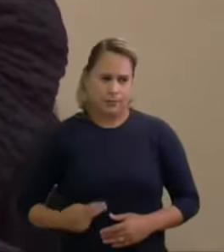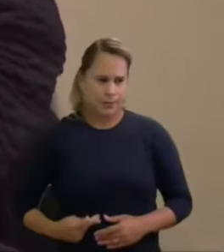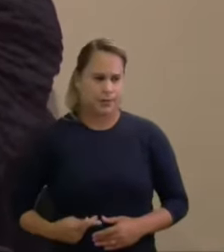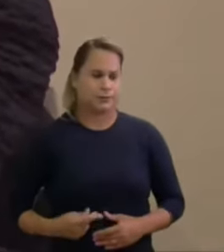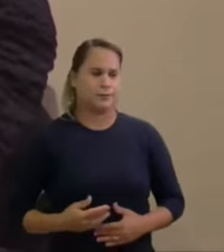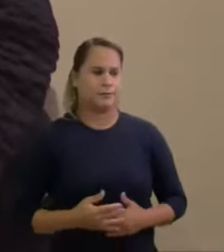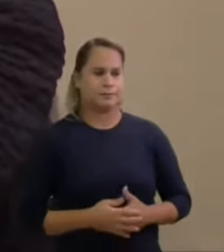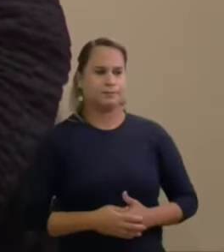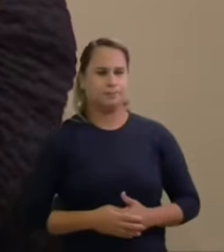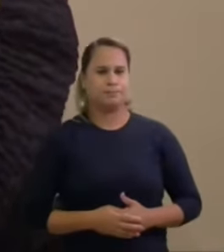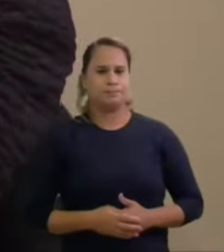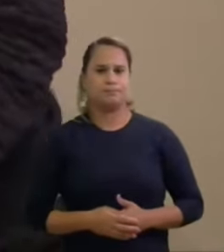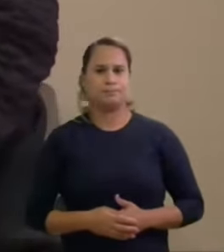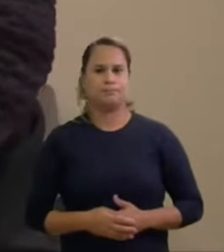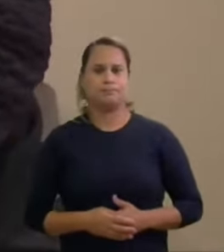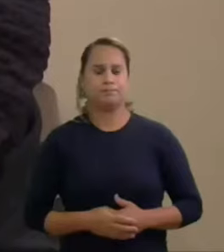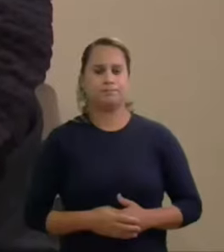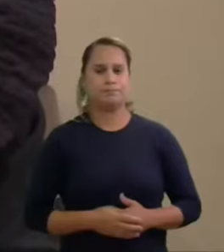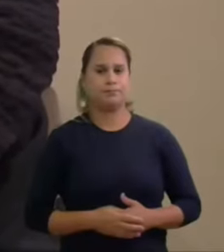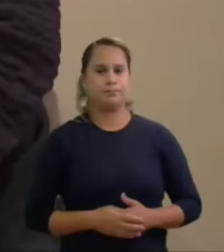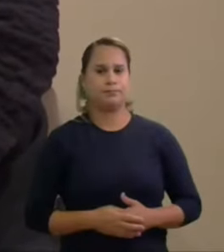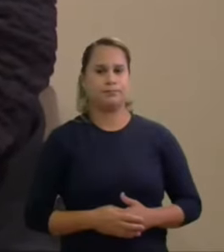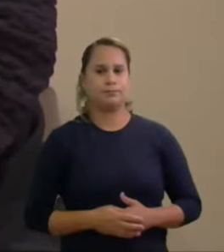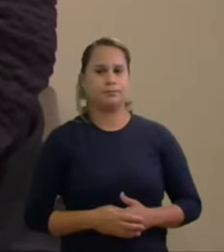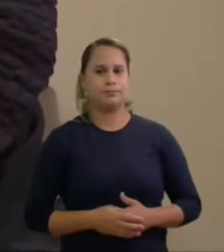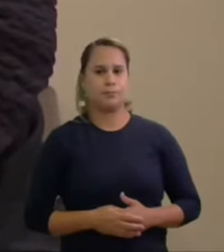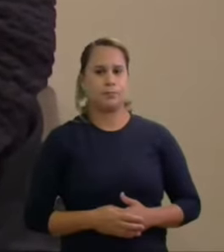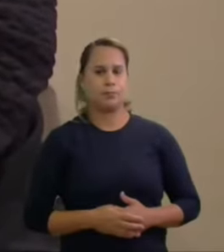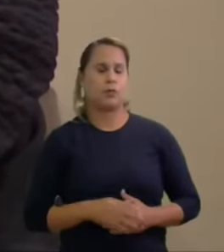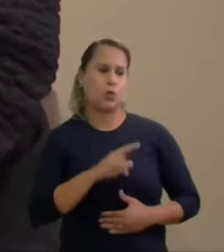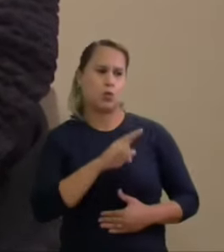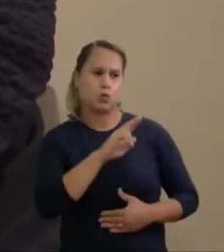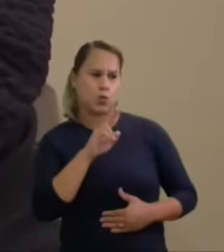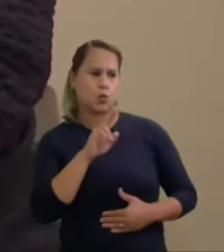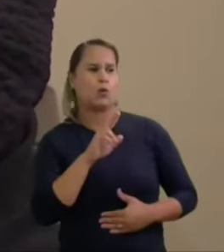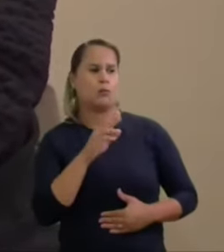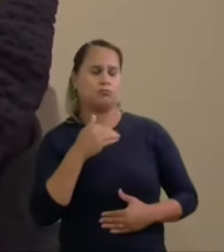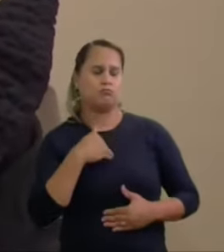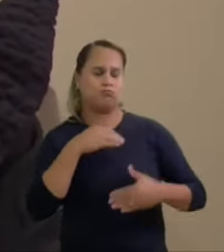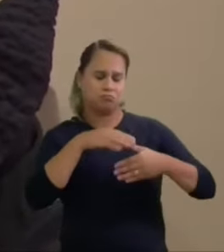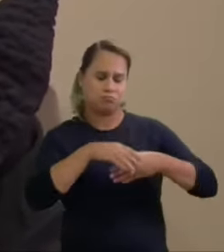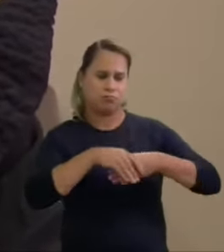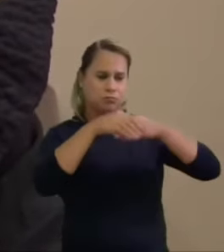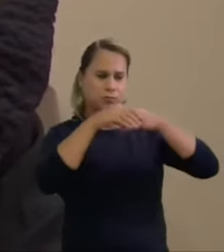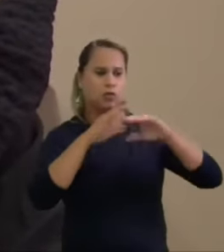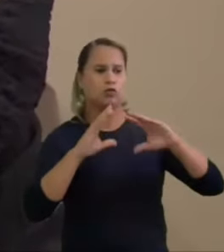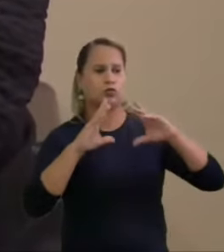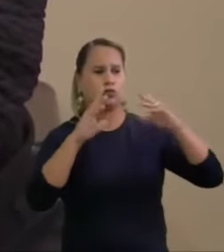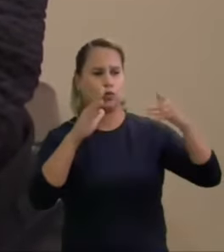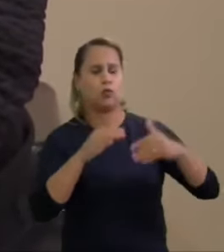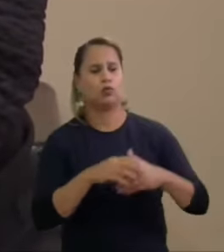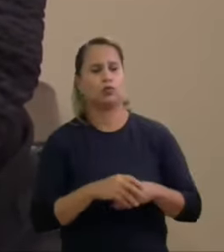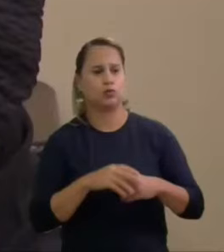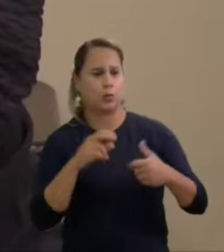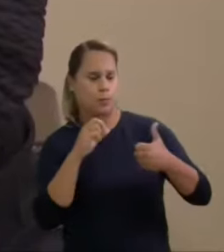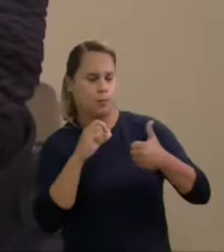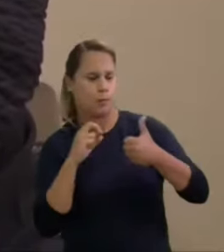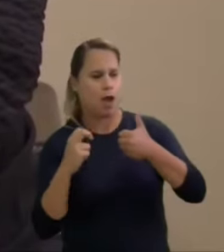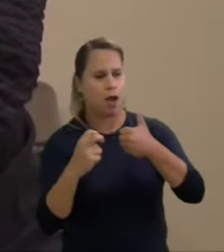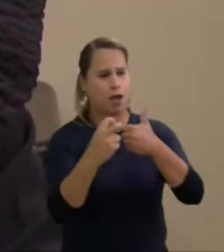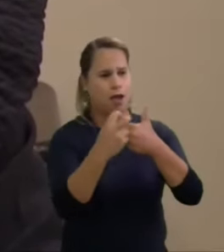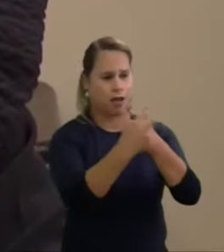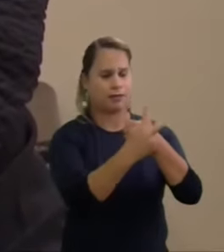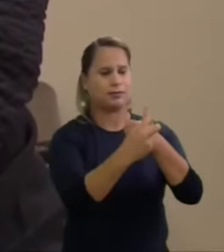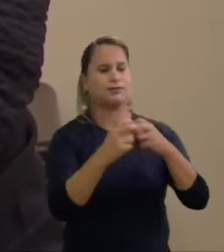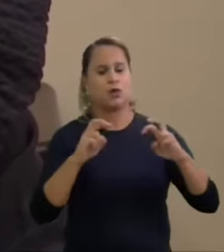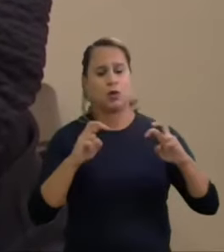seu nome eu cumprimento todos os membros da corte quero também fazer uma saudação especial aos servidores